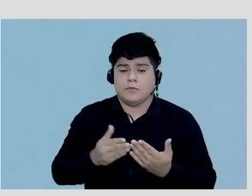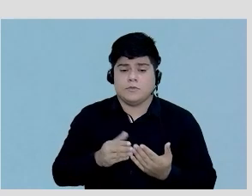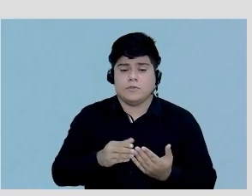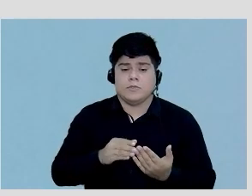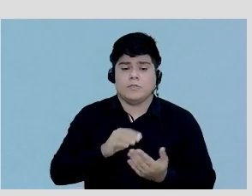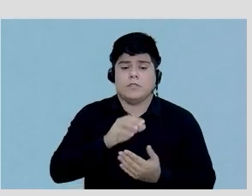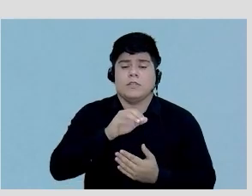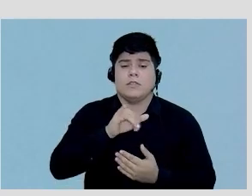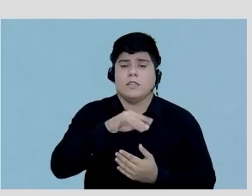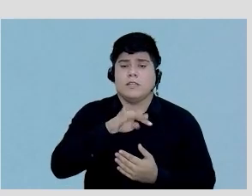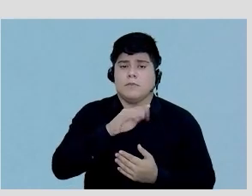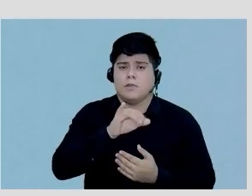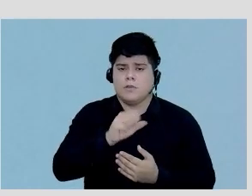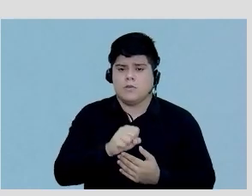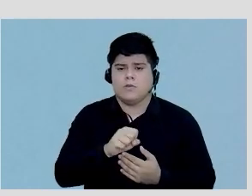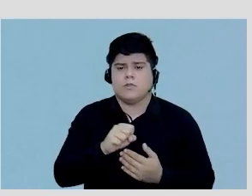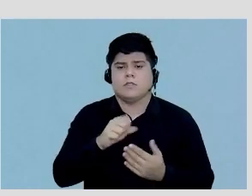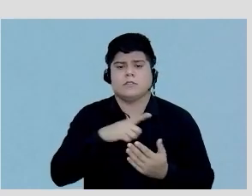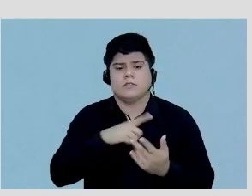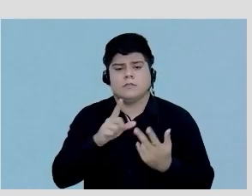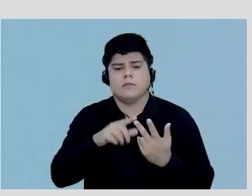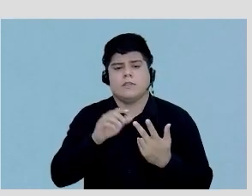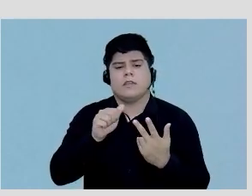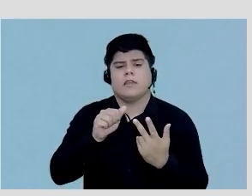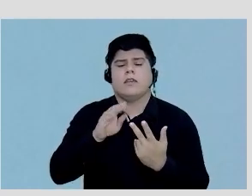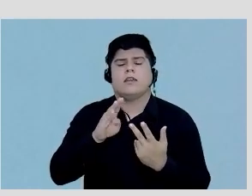SGLT2 e os agonistas